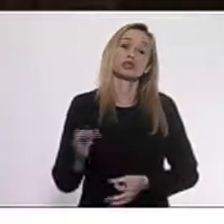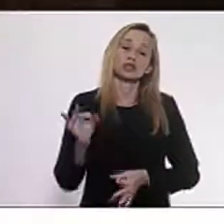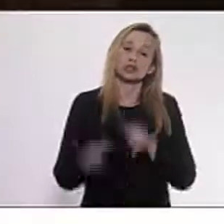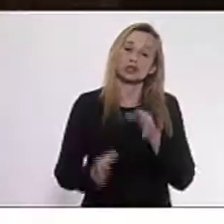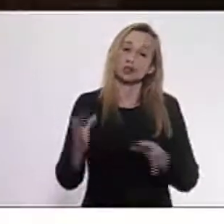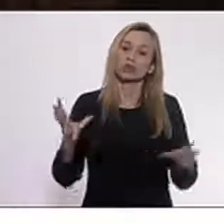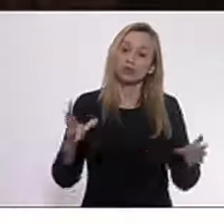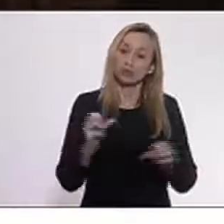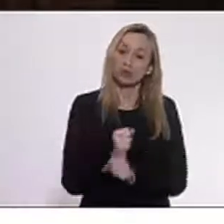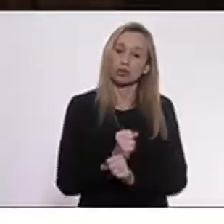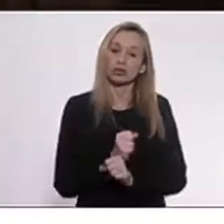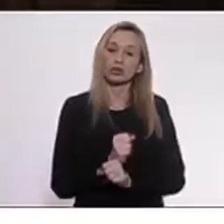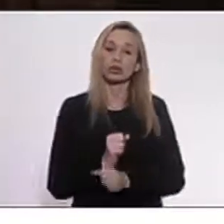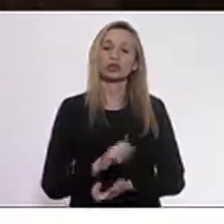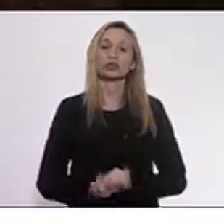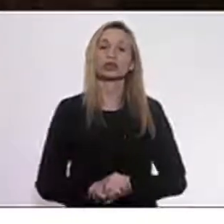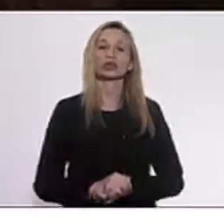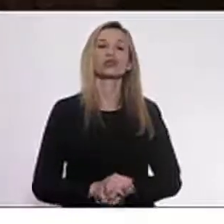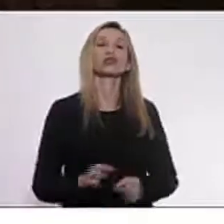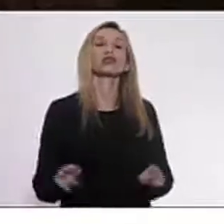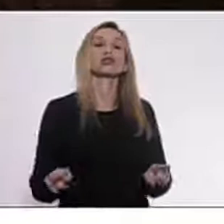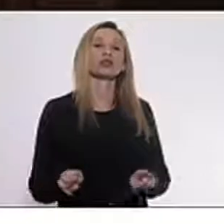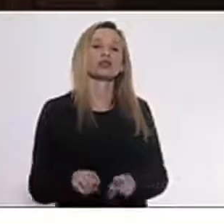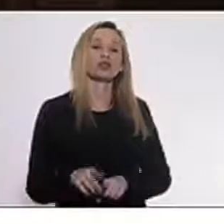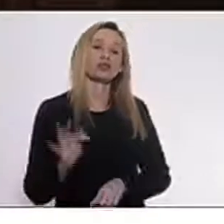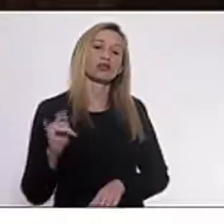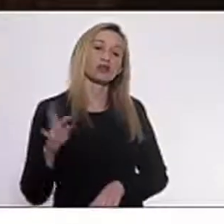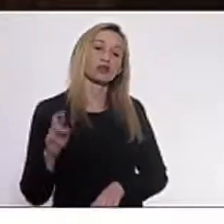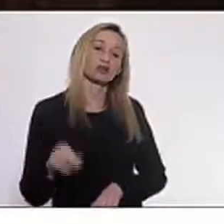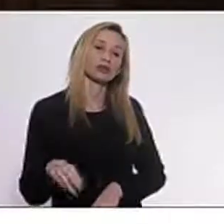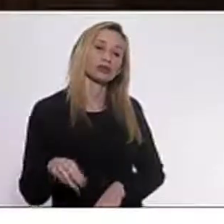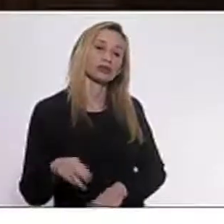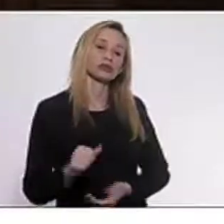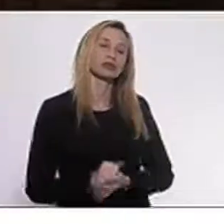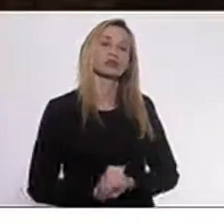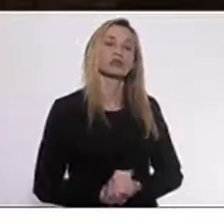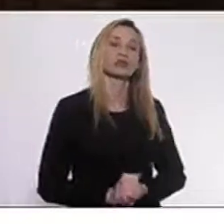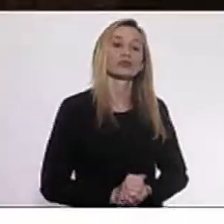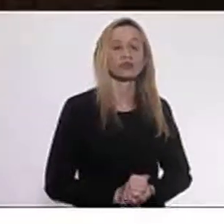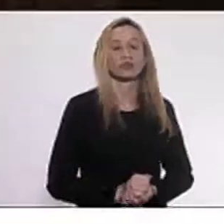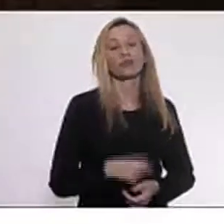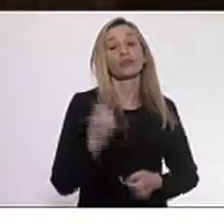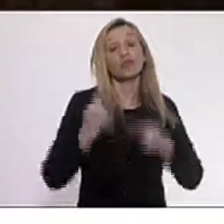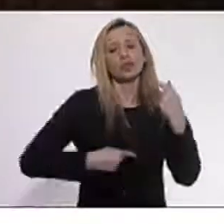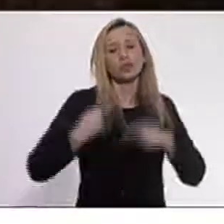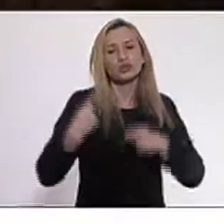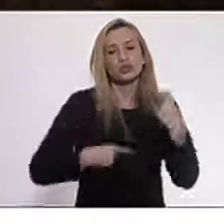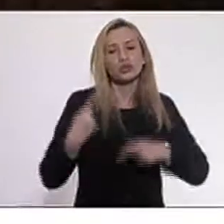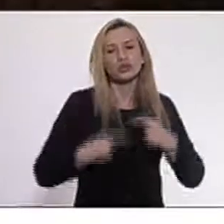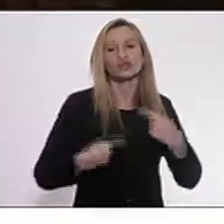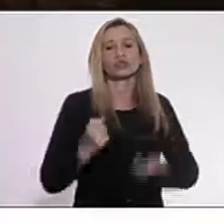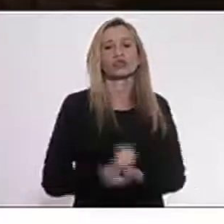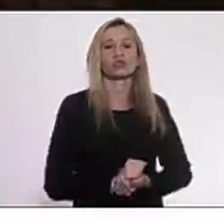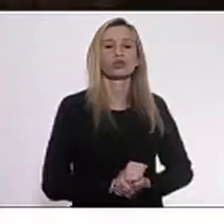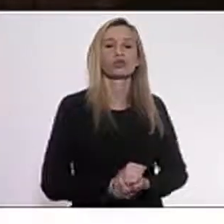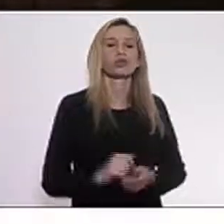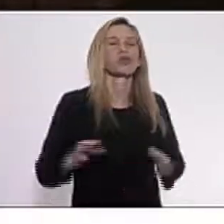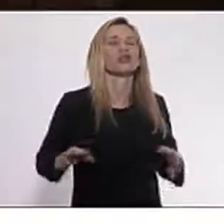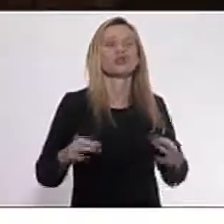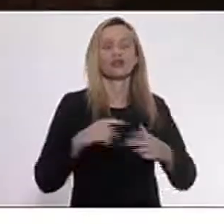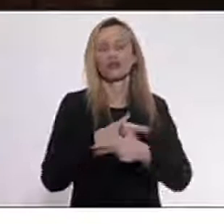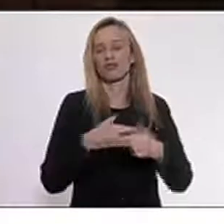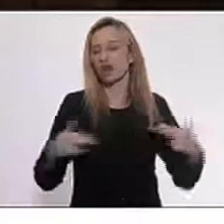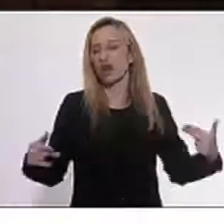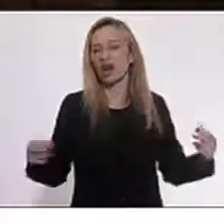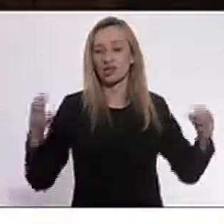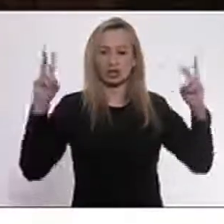Contas e da FIRJAM. Para discutirmos entre tantos temas